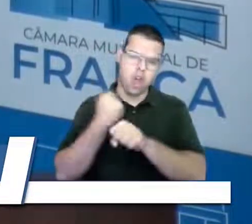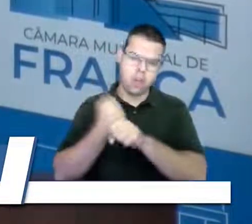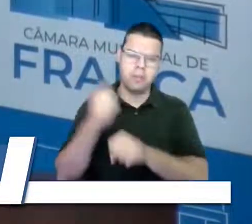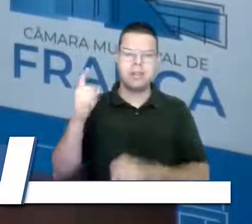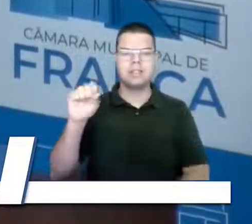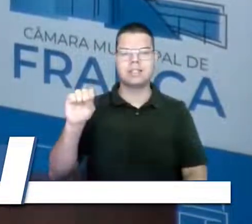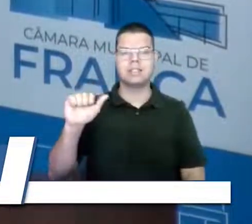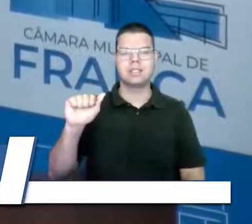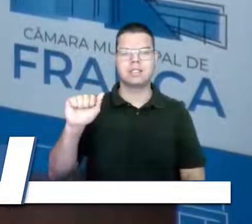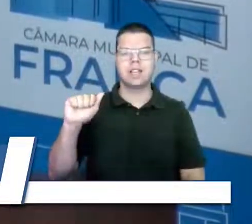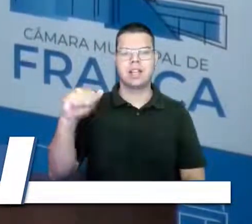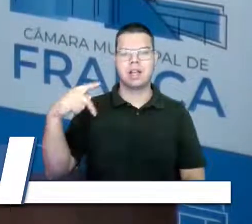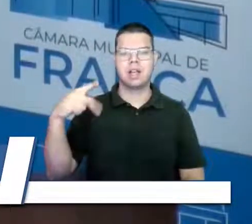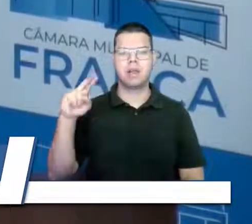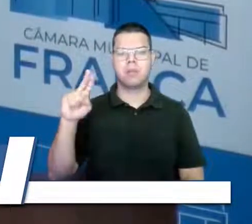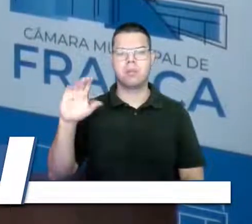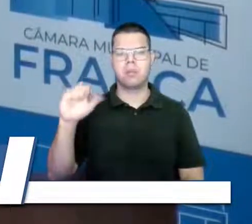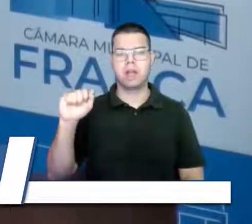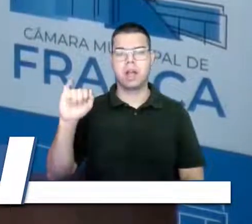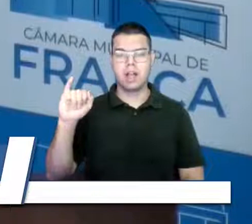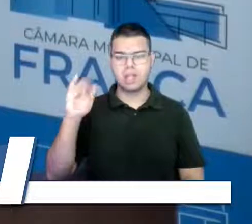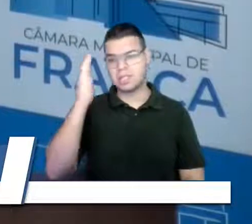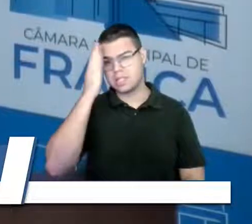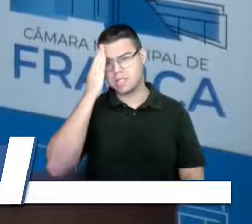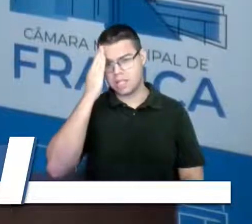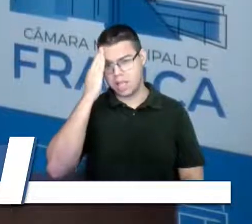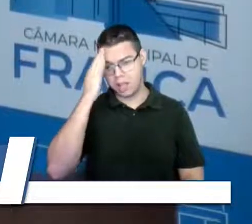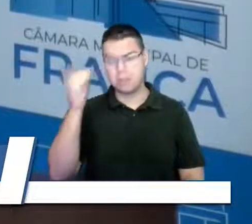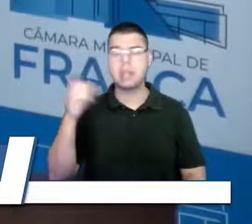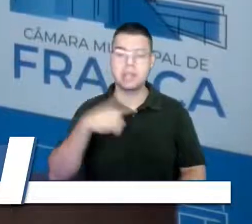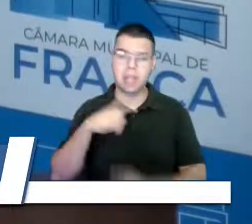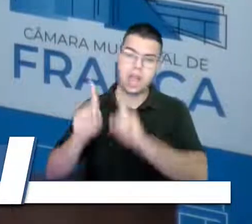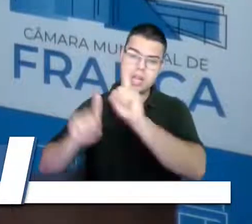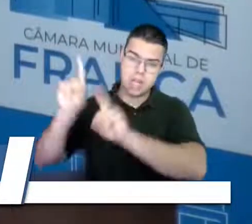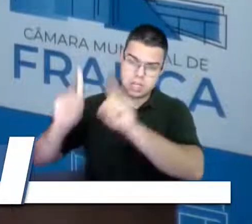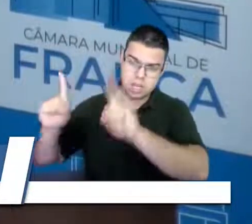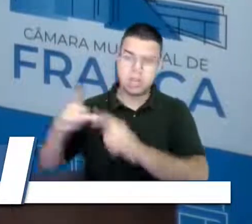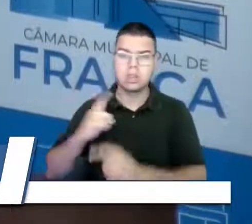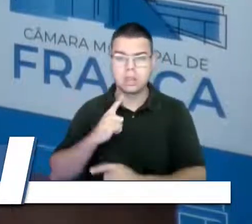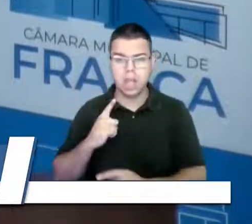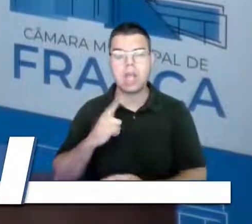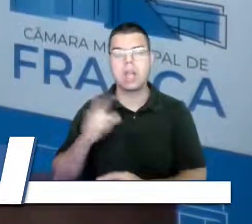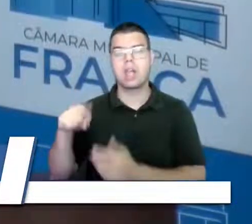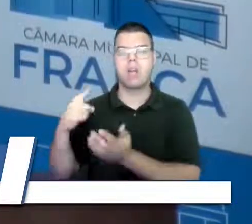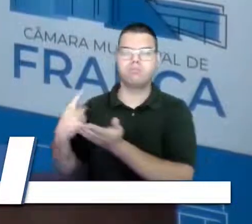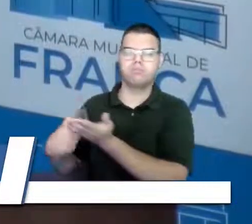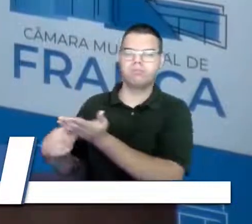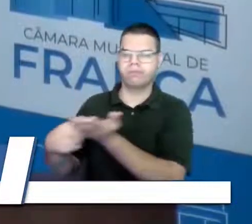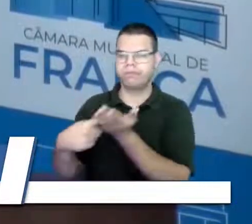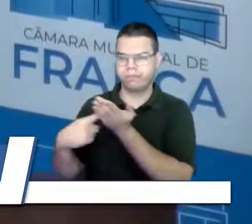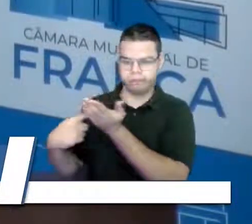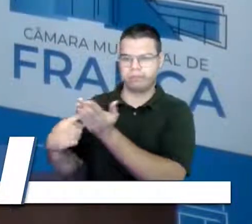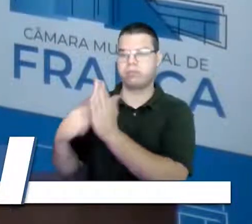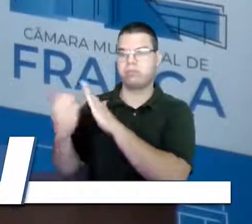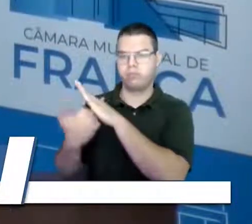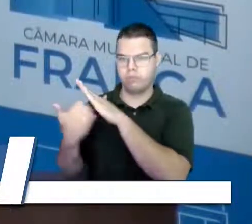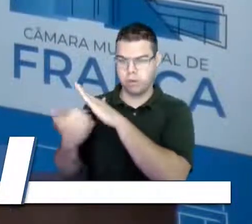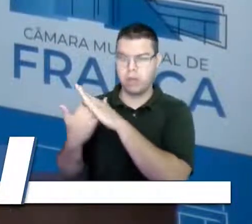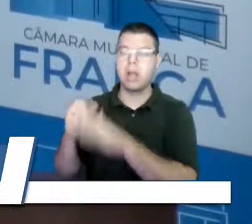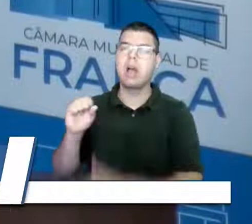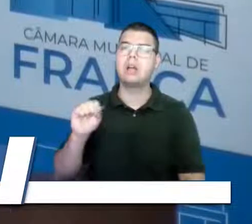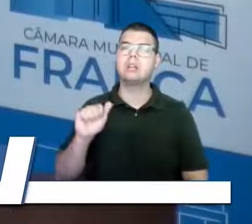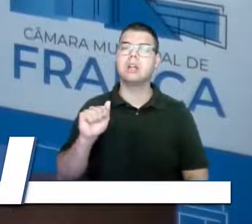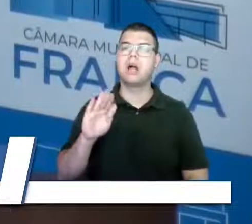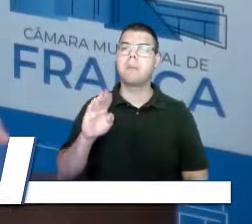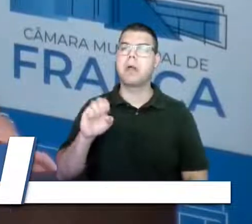que a gente sabe que ela é listada, uma obra que é um consórcio de empresas, uma obra em que a Sabesp não tem muito o